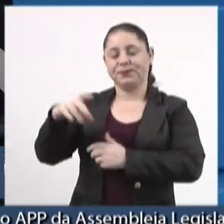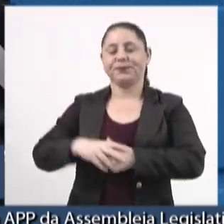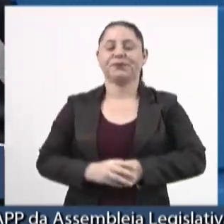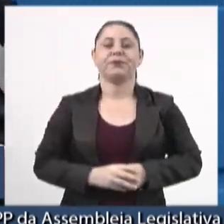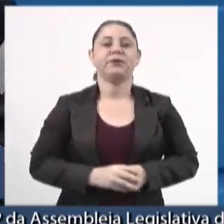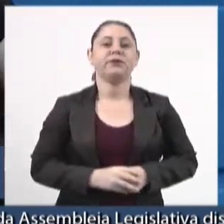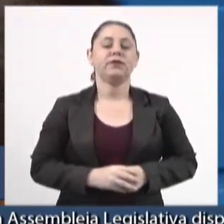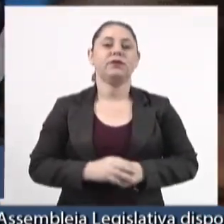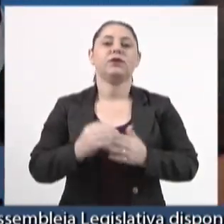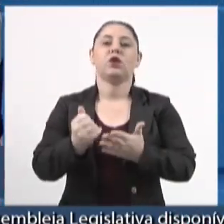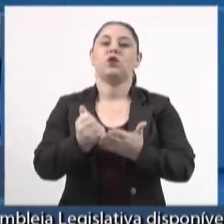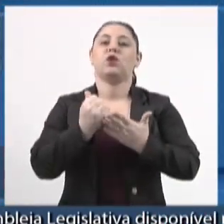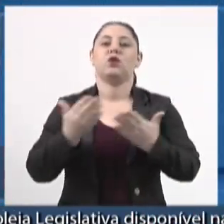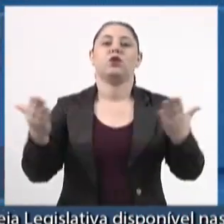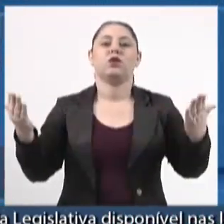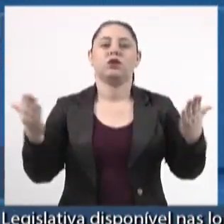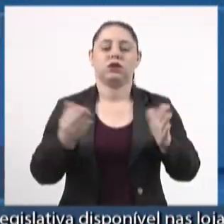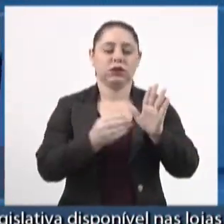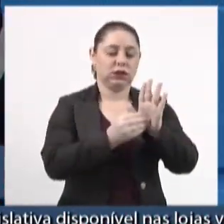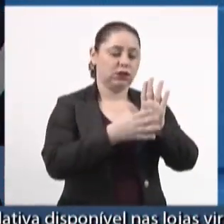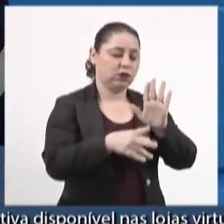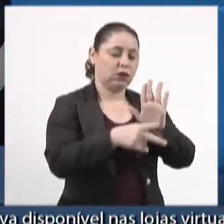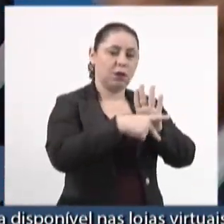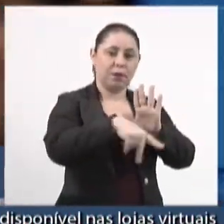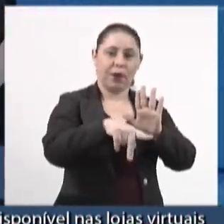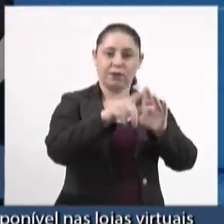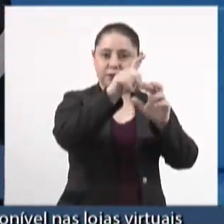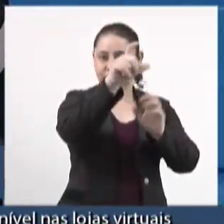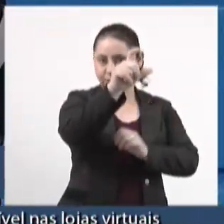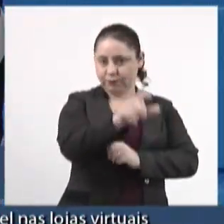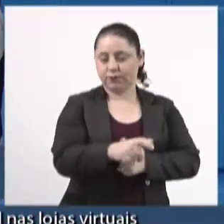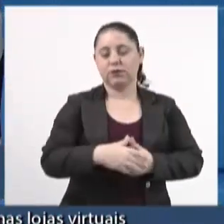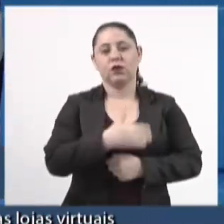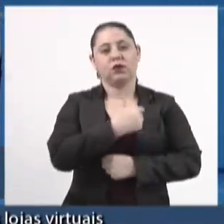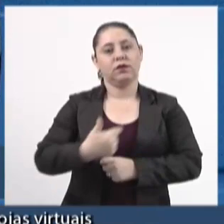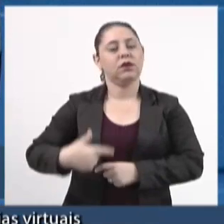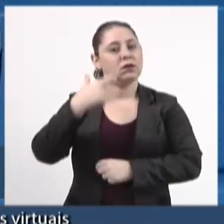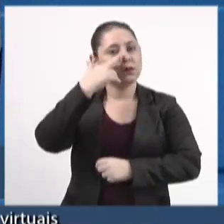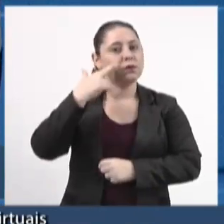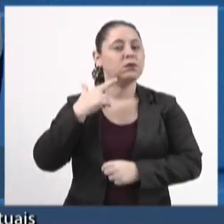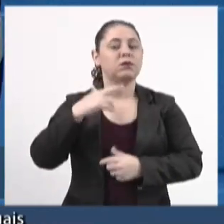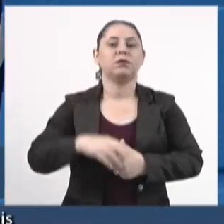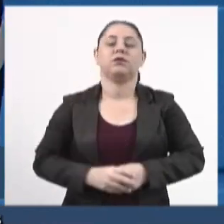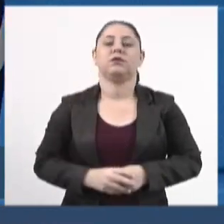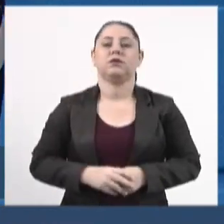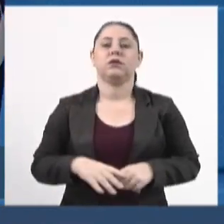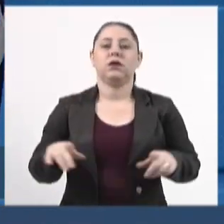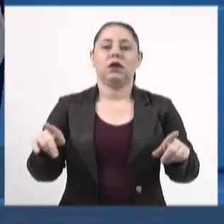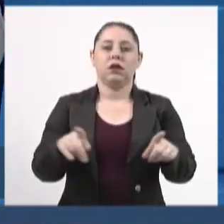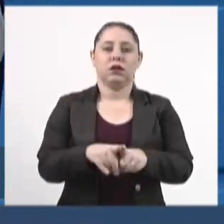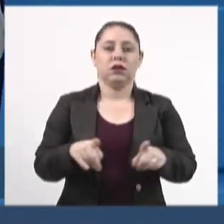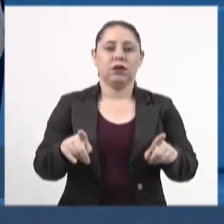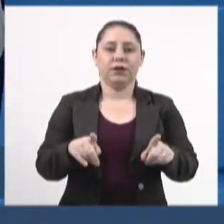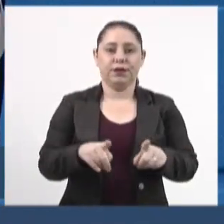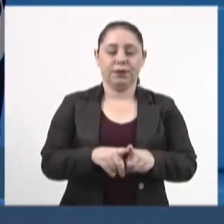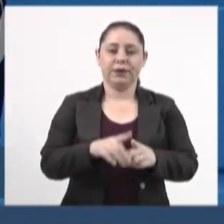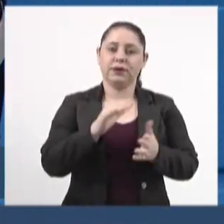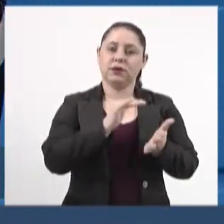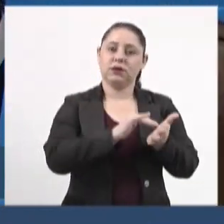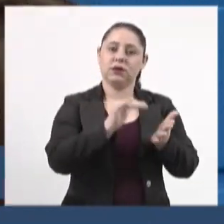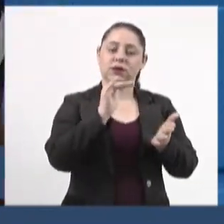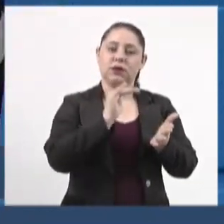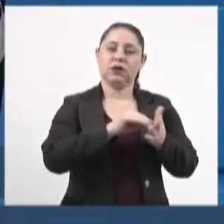trago aqui hoje uma indicação ao excelentíssimo senhor governador Eduardo Rida e também ao nosso